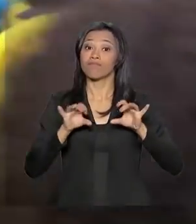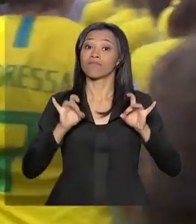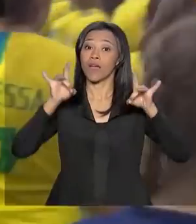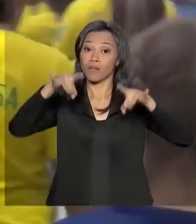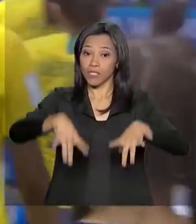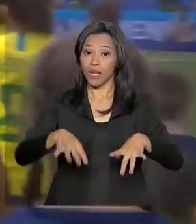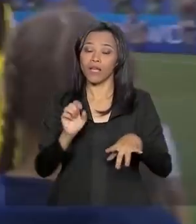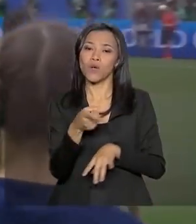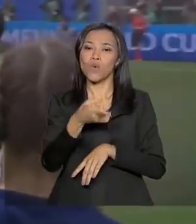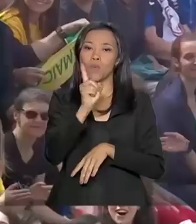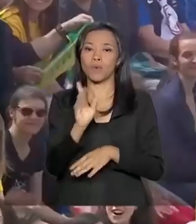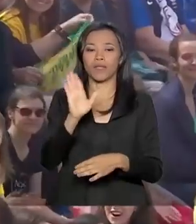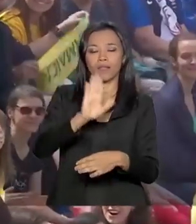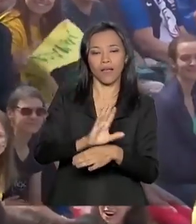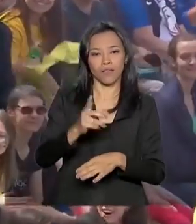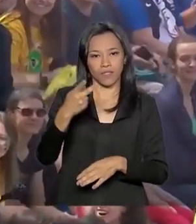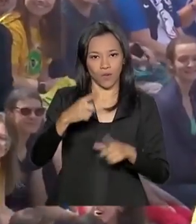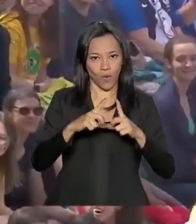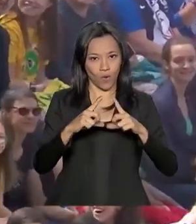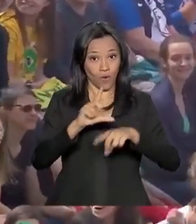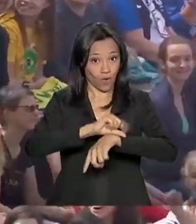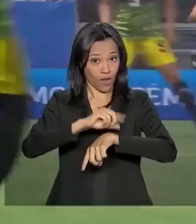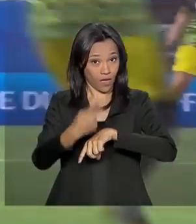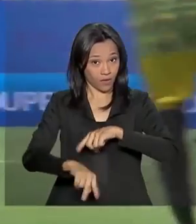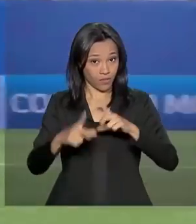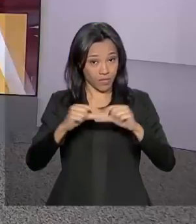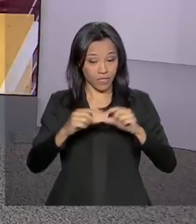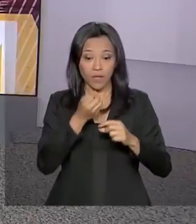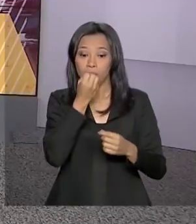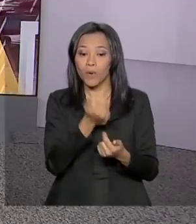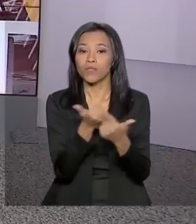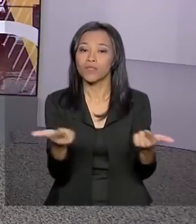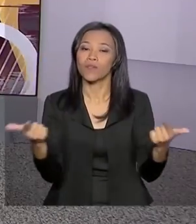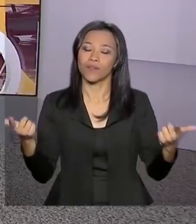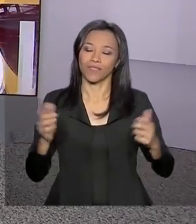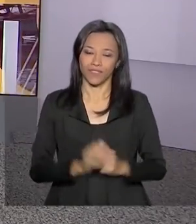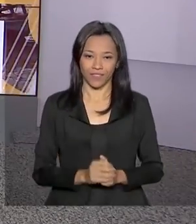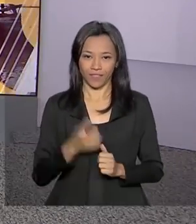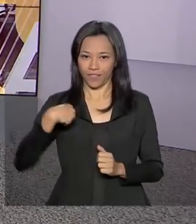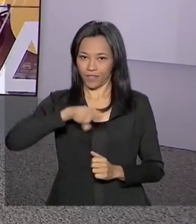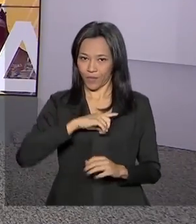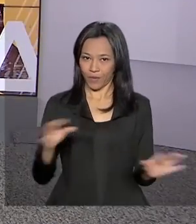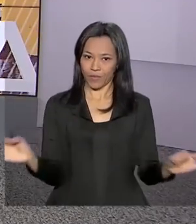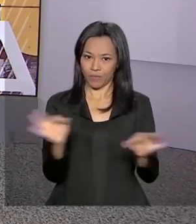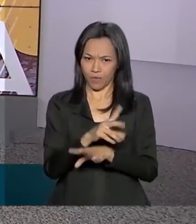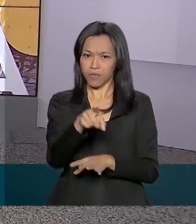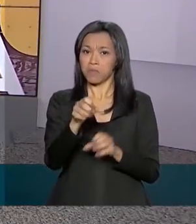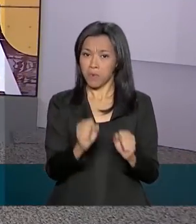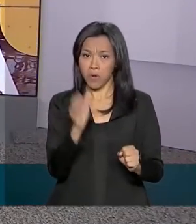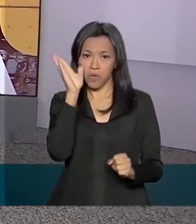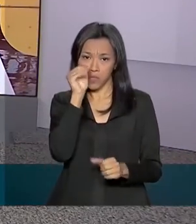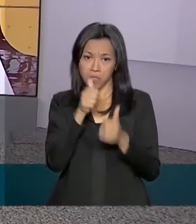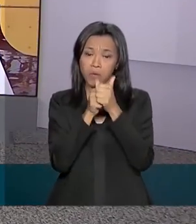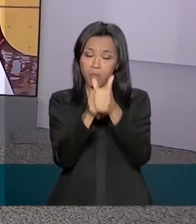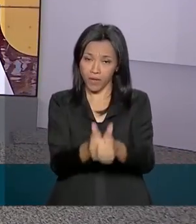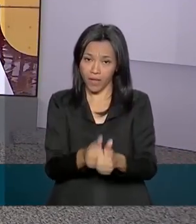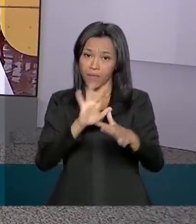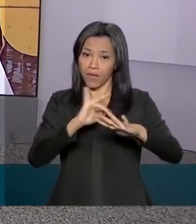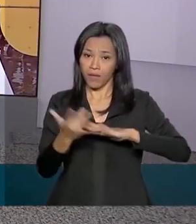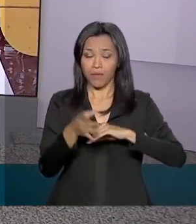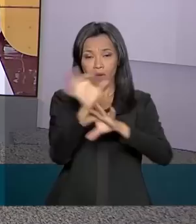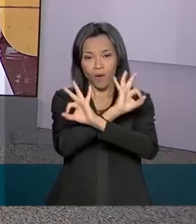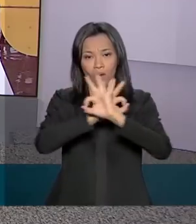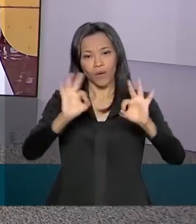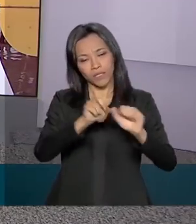uma hora da tarde, horário de Brasília. Então, boa sorte para as nossas meninas. A gente fica por aqui, nos acompanhe também pelas redes sociais. Uma